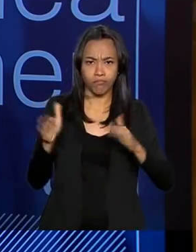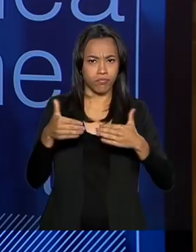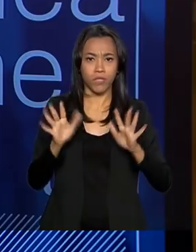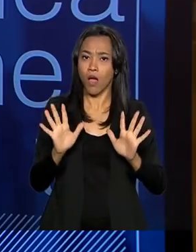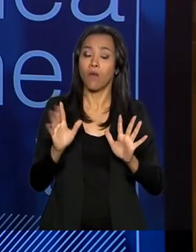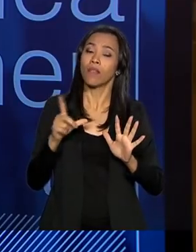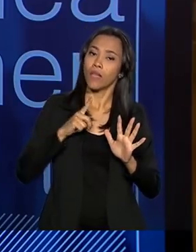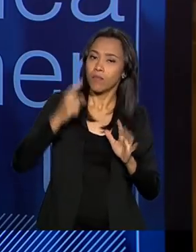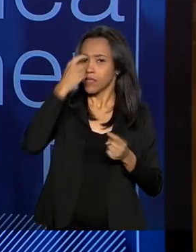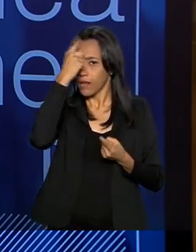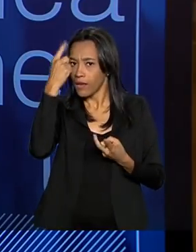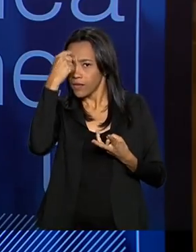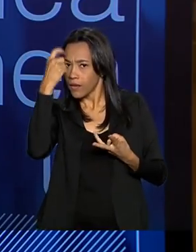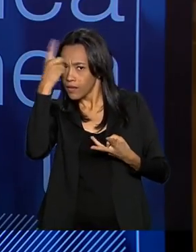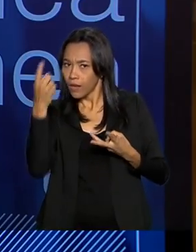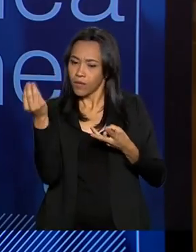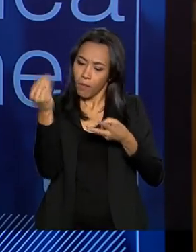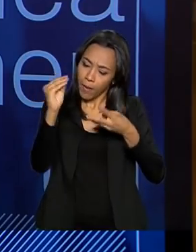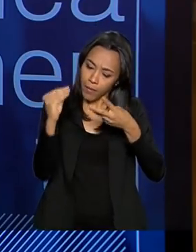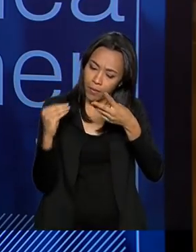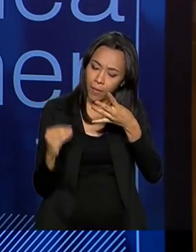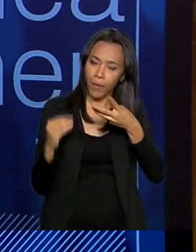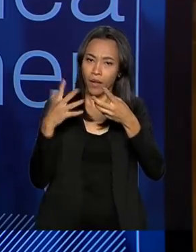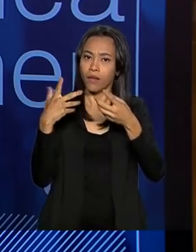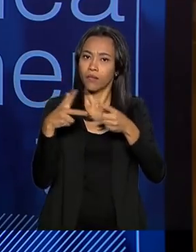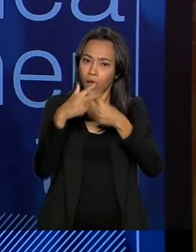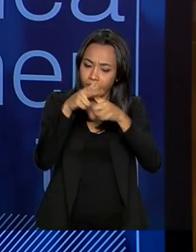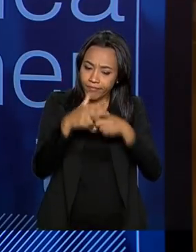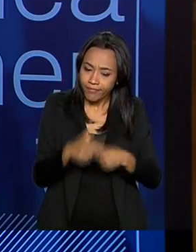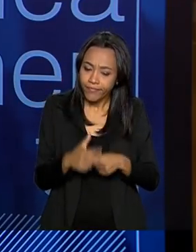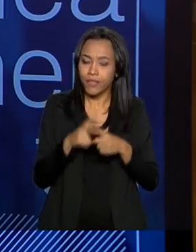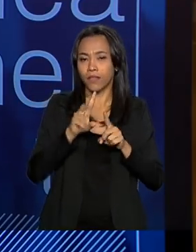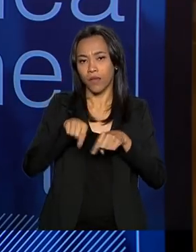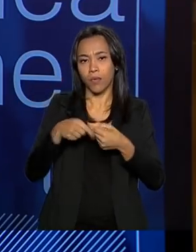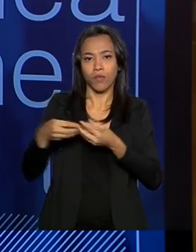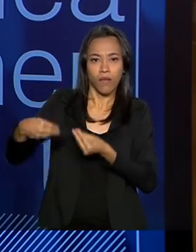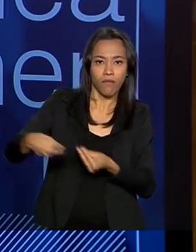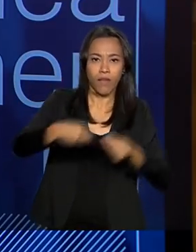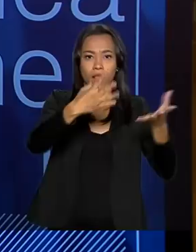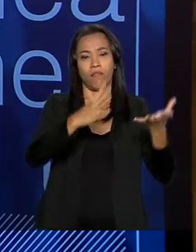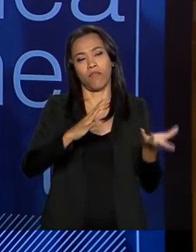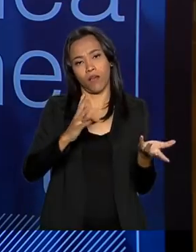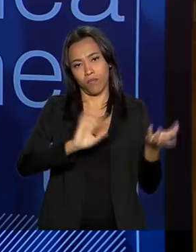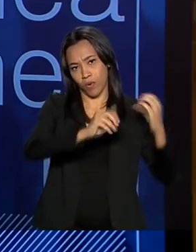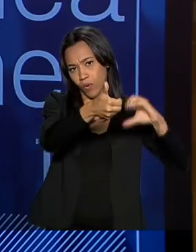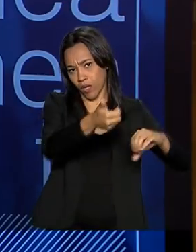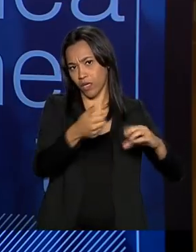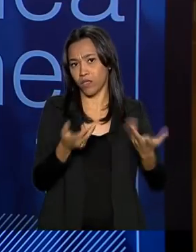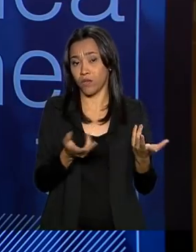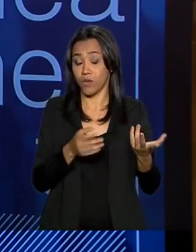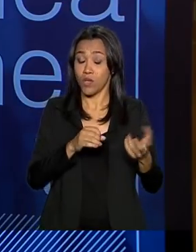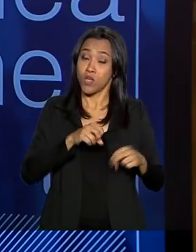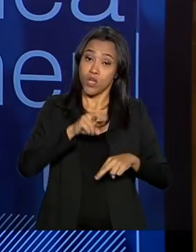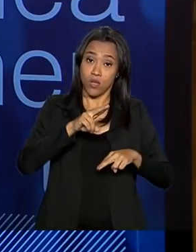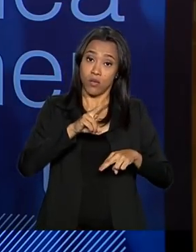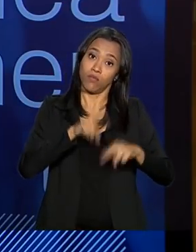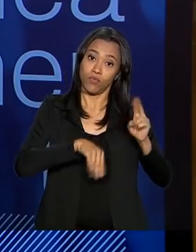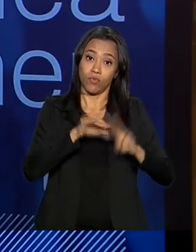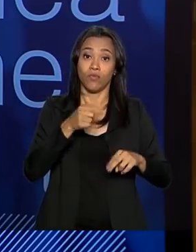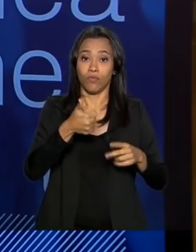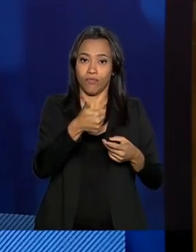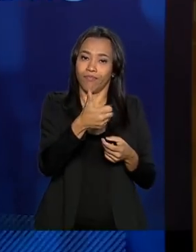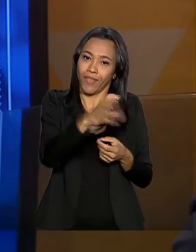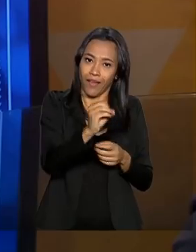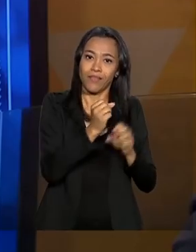ideias, algumas diretrizes estão sendo aperfeiçoadas e devem ser encaminhadas ao Congresso aí no meio de meados de julho, quando a lei completa seus 10